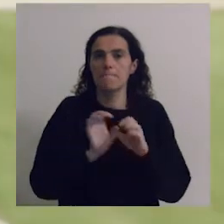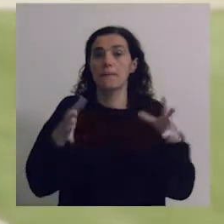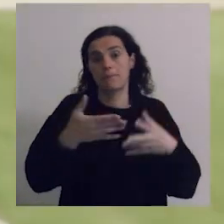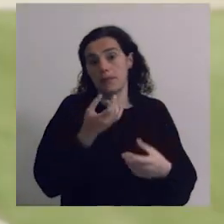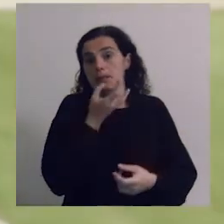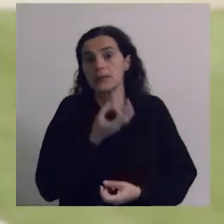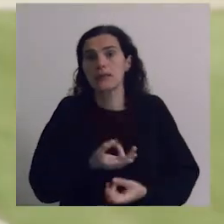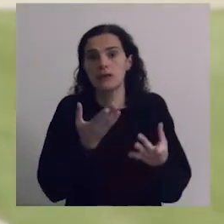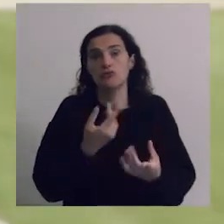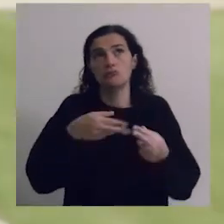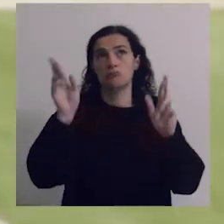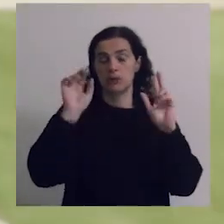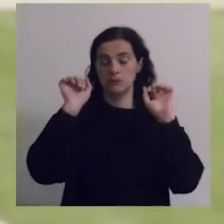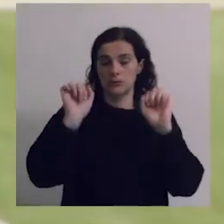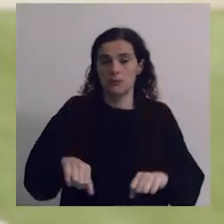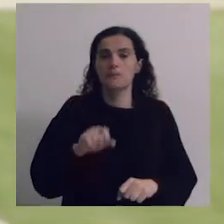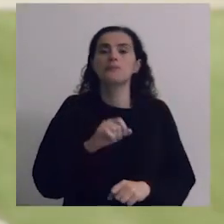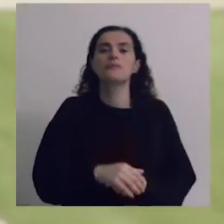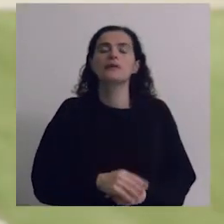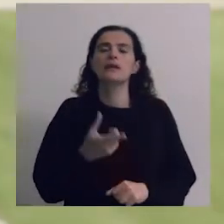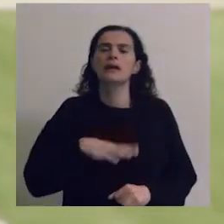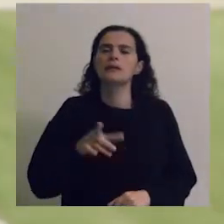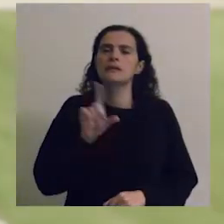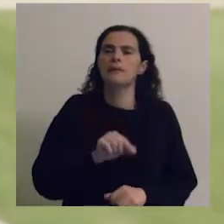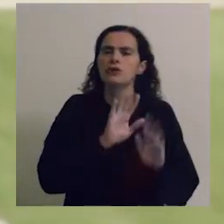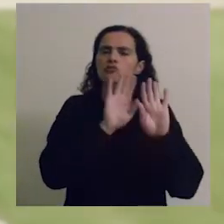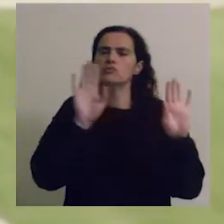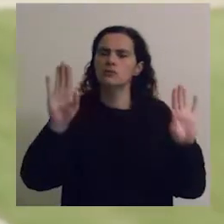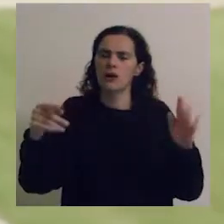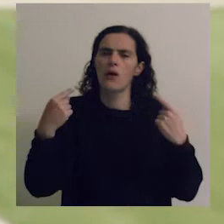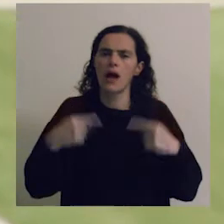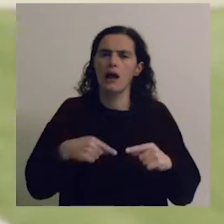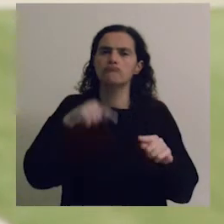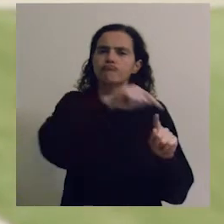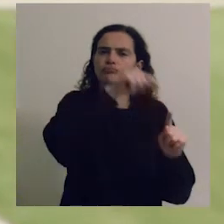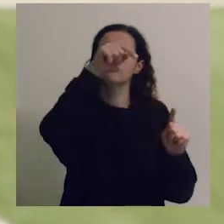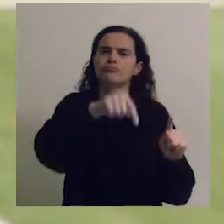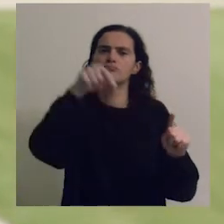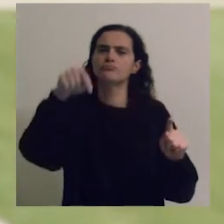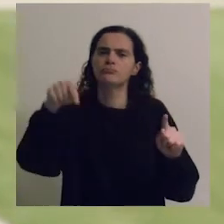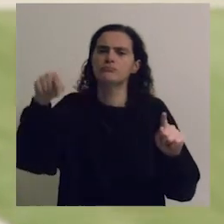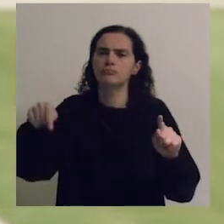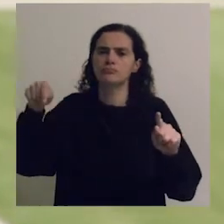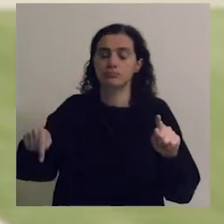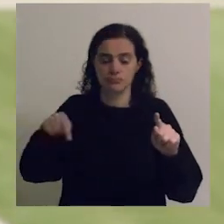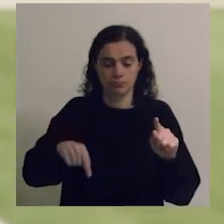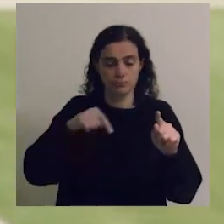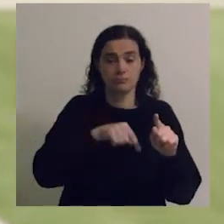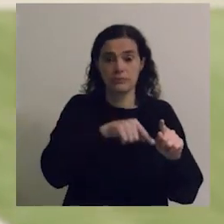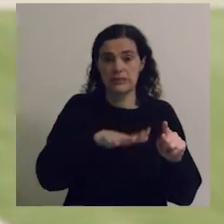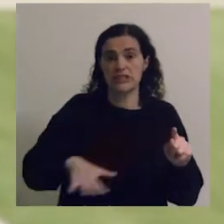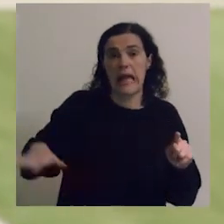a pandemia o permitir, esperamos que sim. Queremos também que esta exposição tenha itinerância, portanto, nestes